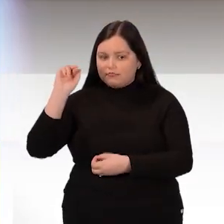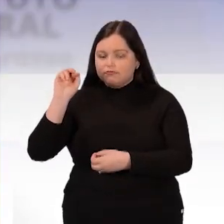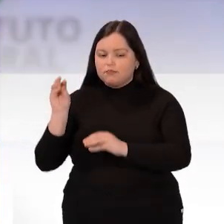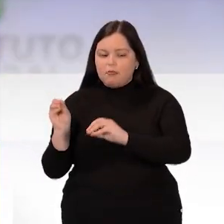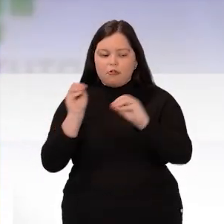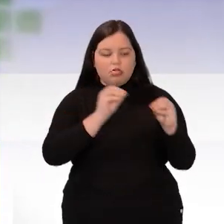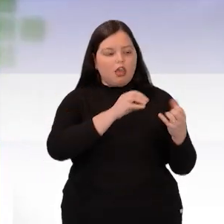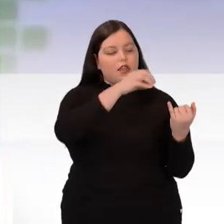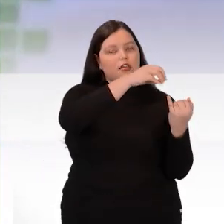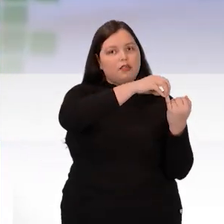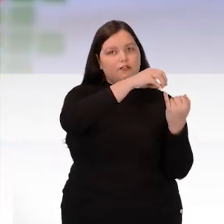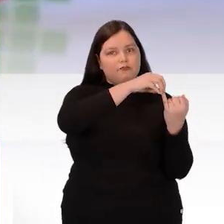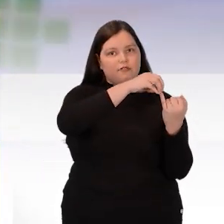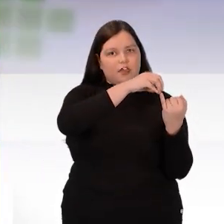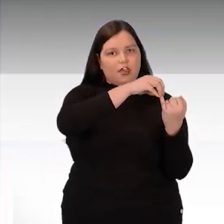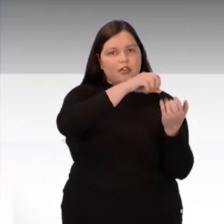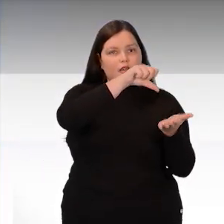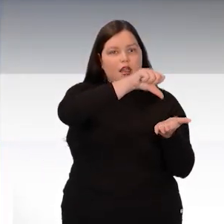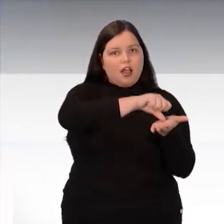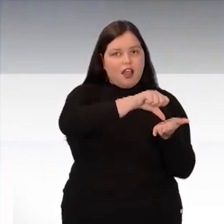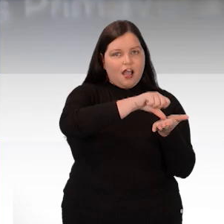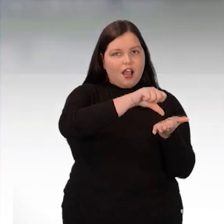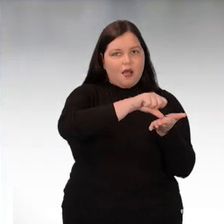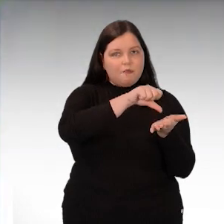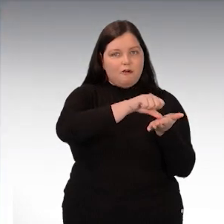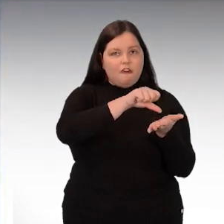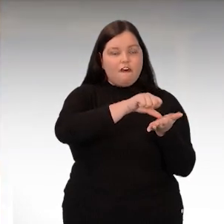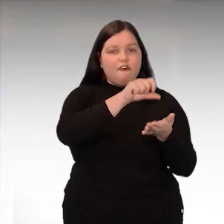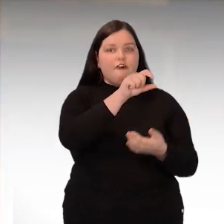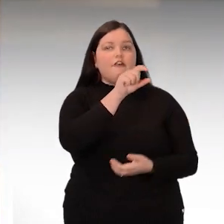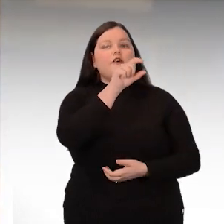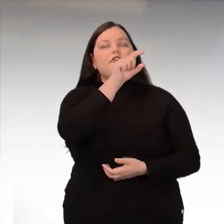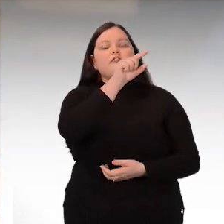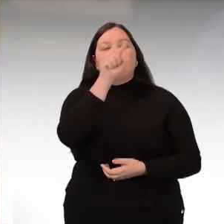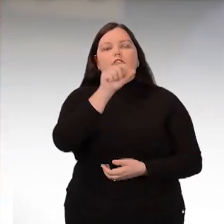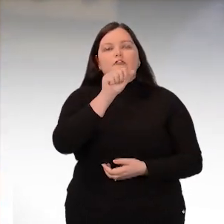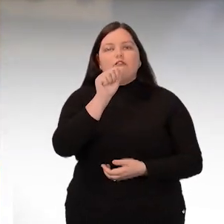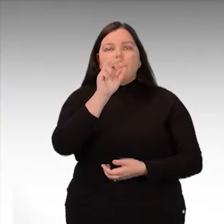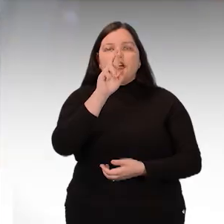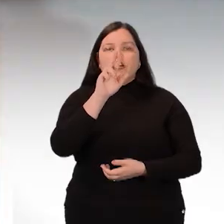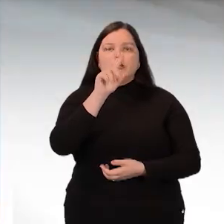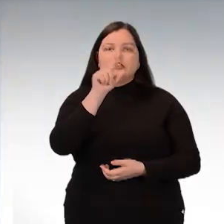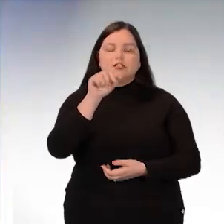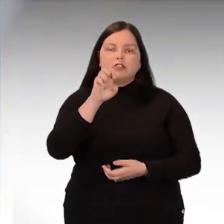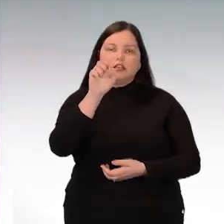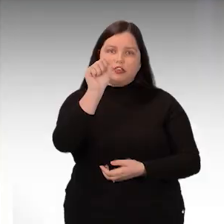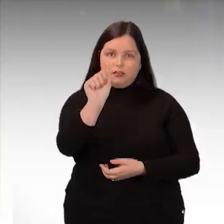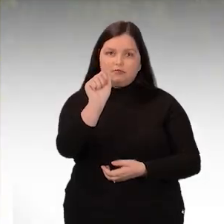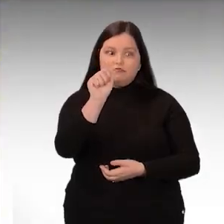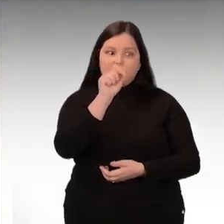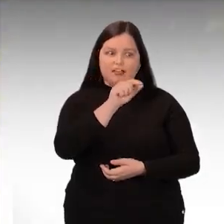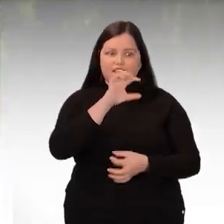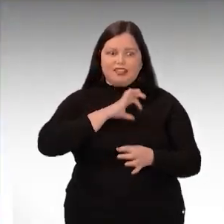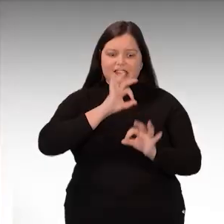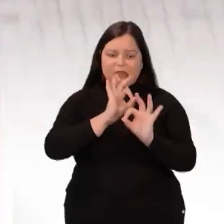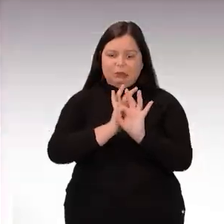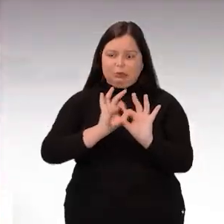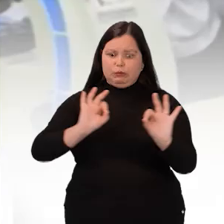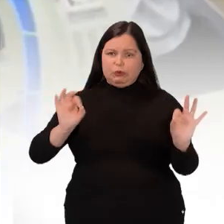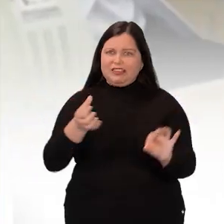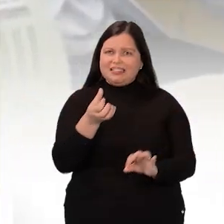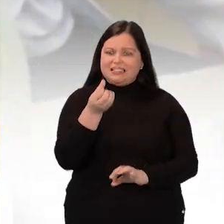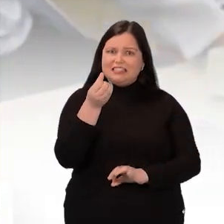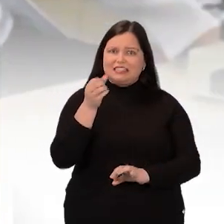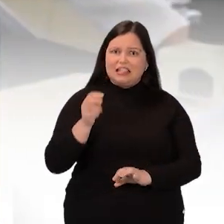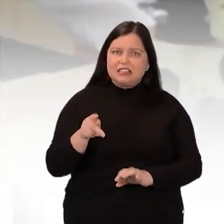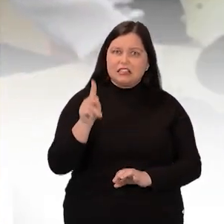Instituto Federal de Mato Grosso, no campus de Várzea Grande. Um deslocamento diário de cerca de 100 quilômetros em busca do sonho